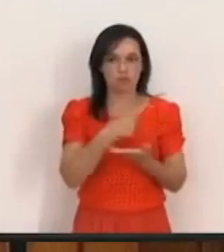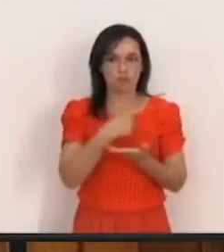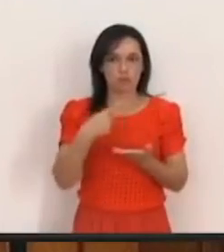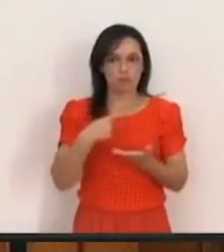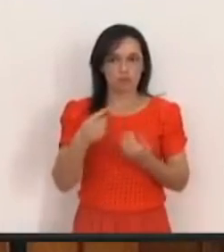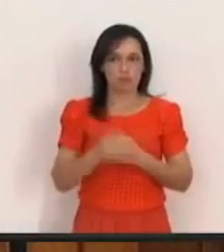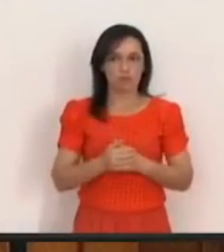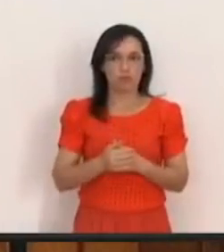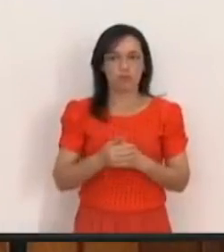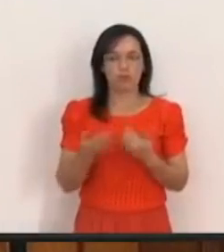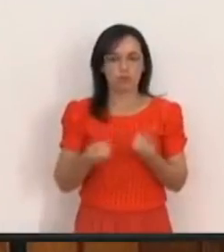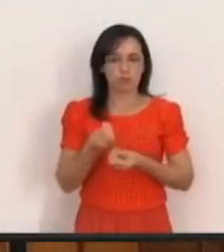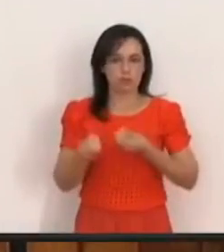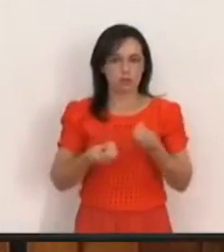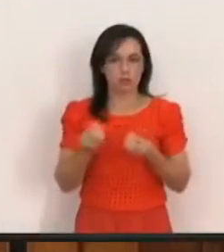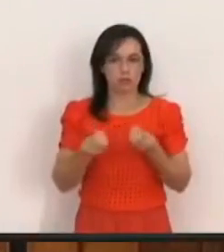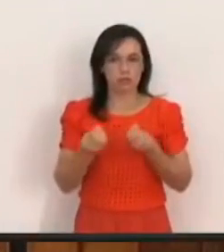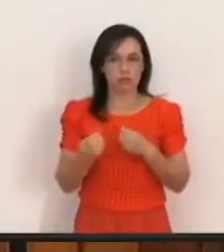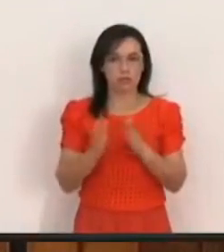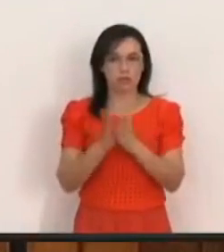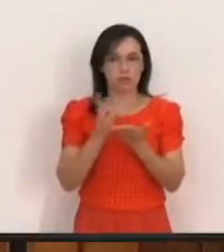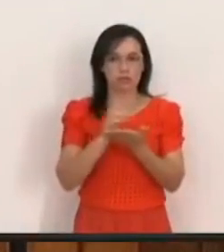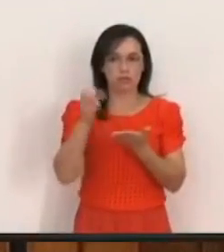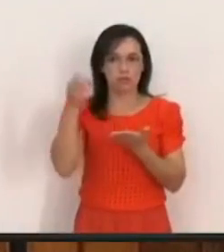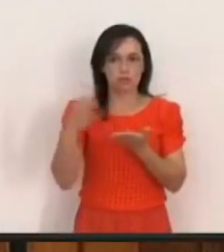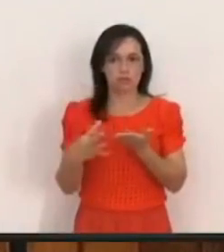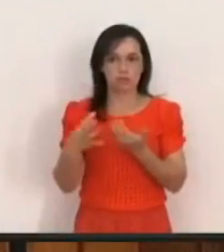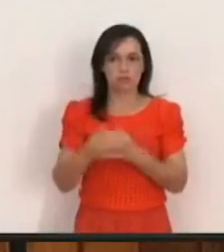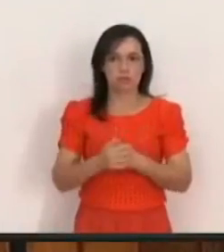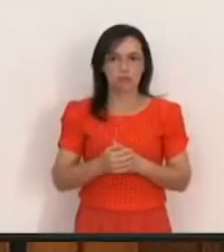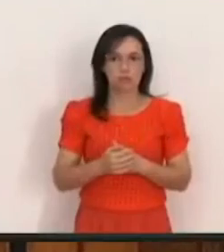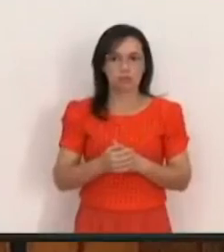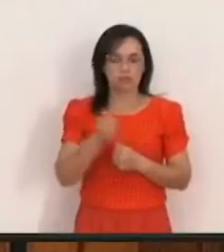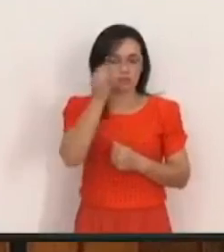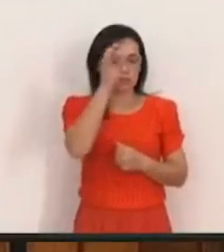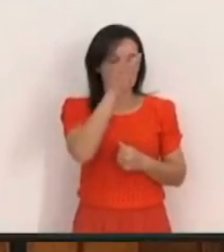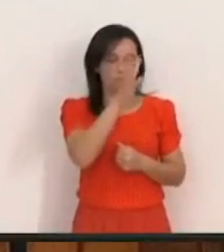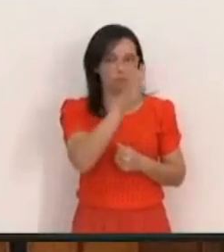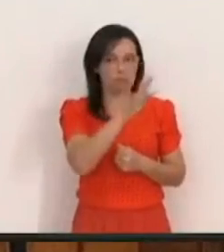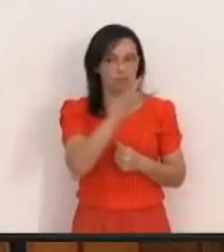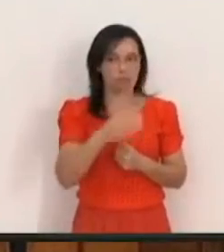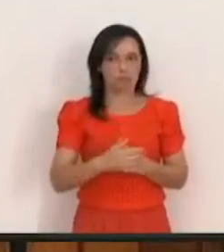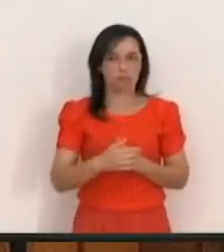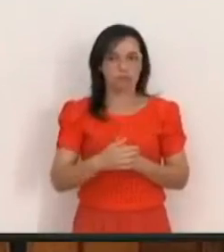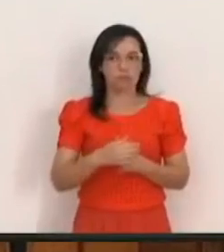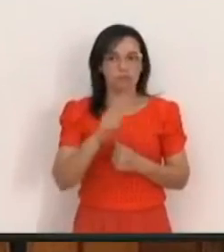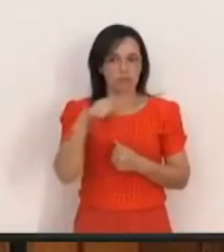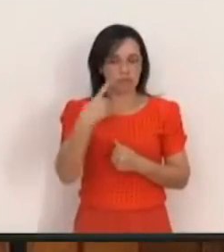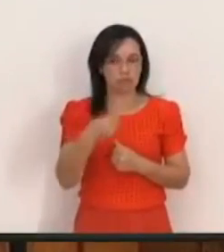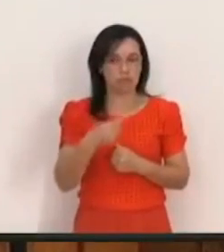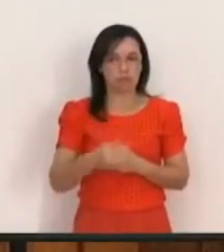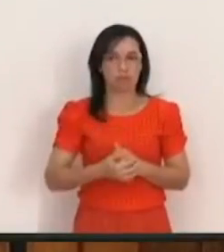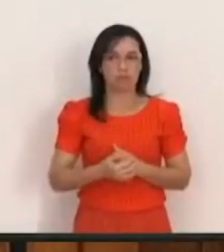Vamos proceder Aquilo que a palavra ordena Então nós vamos Impor as mãos E depois daí Ele estará